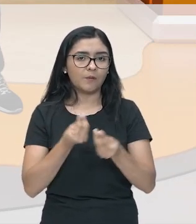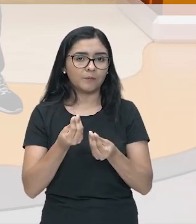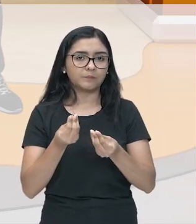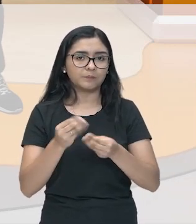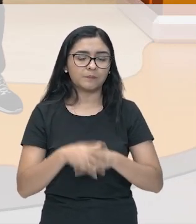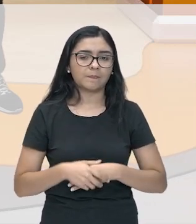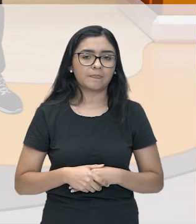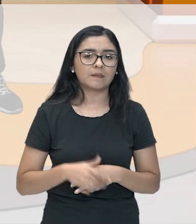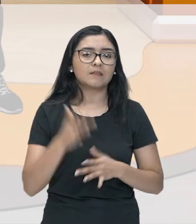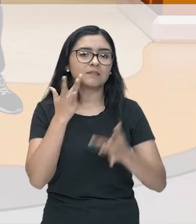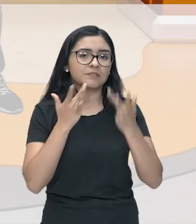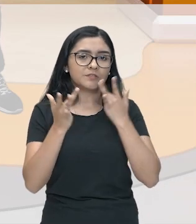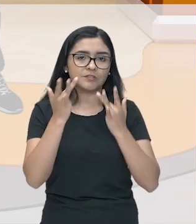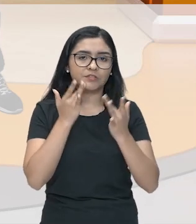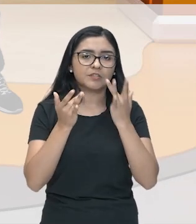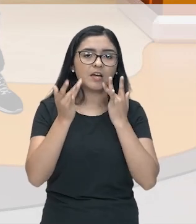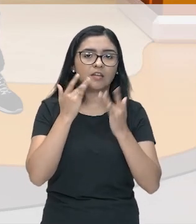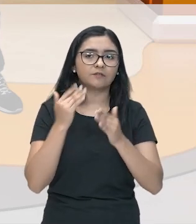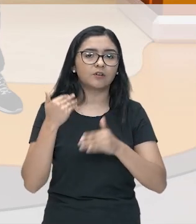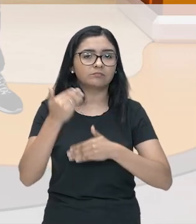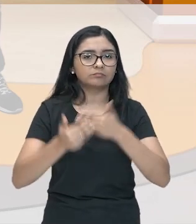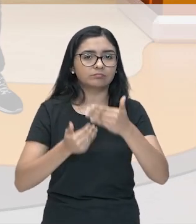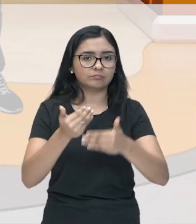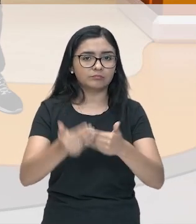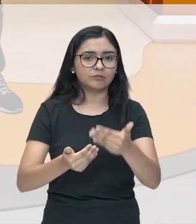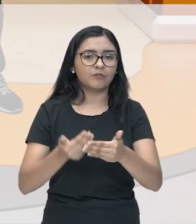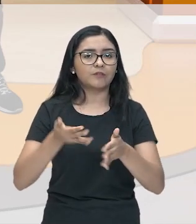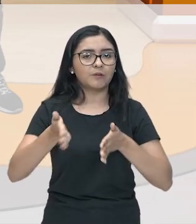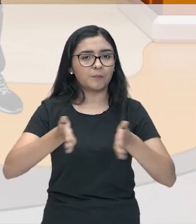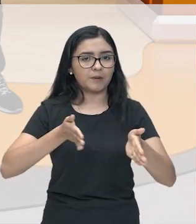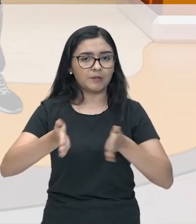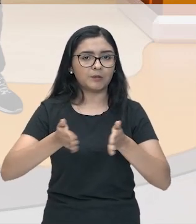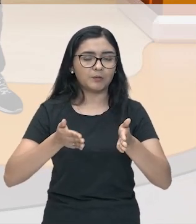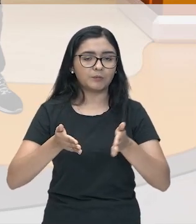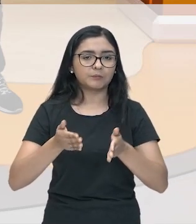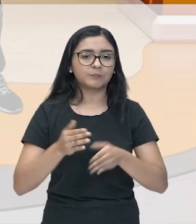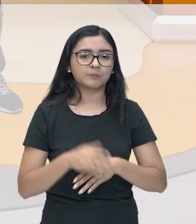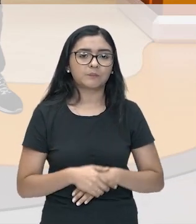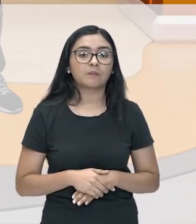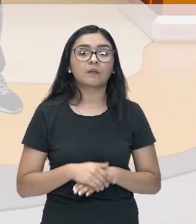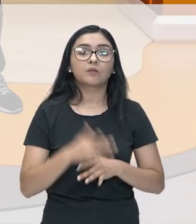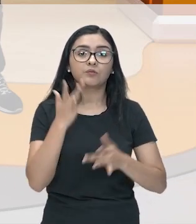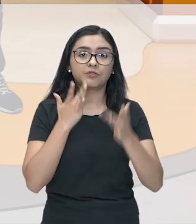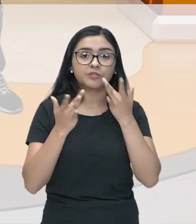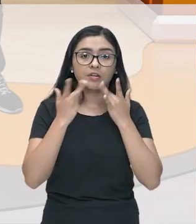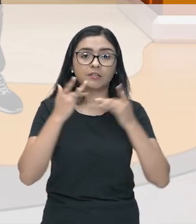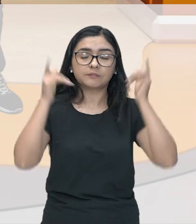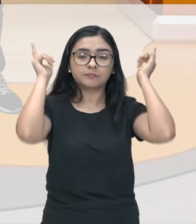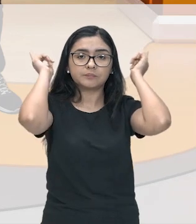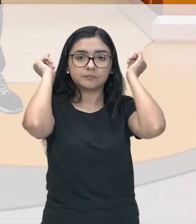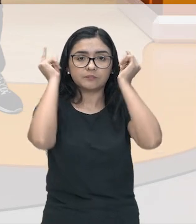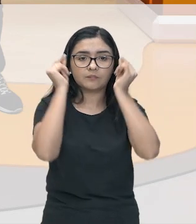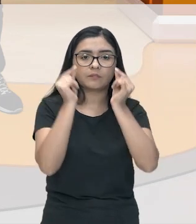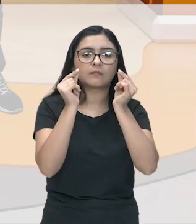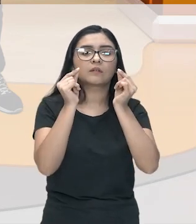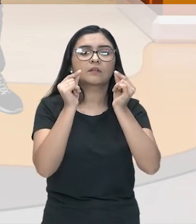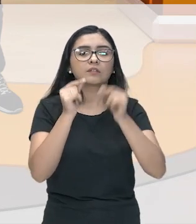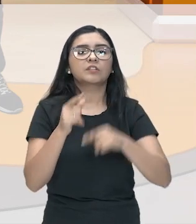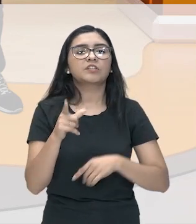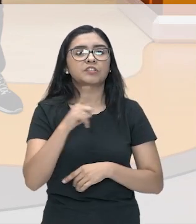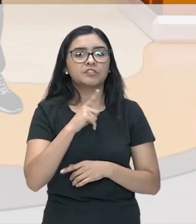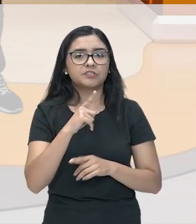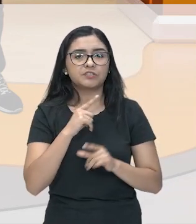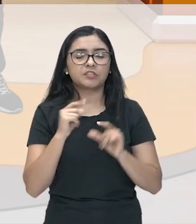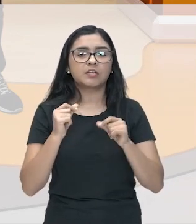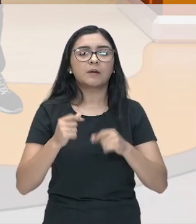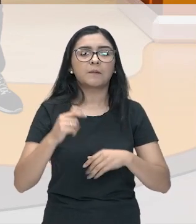e essas dramaturgias foram desenvolvidas naquele período. Olha só, o teatro na Grécia Antiga com peças escritas por